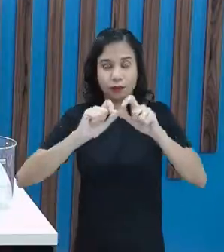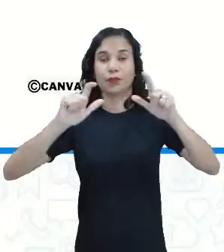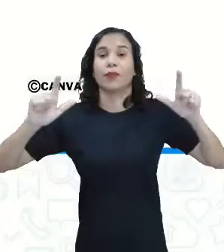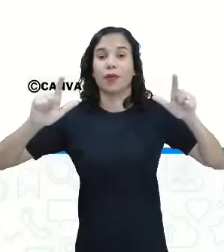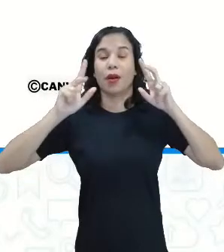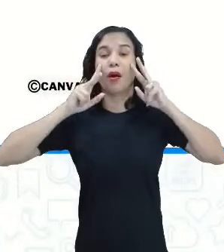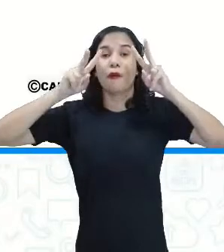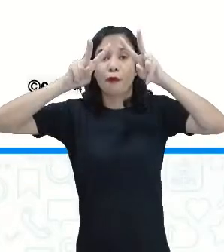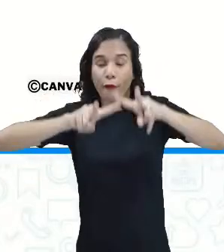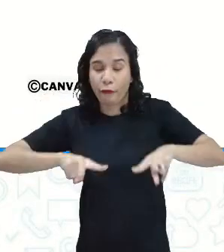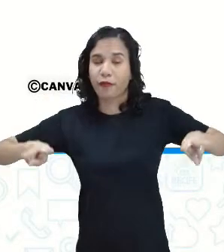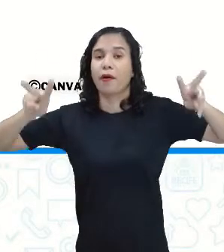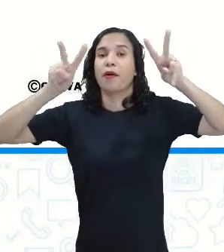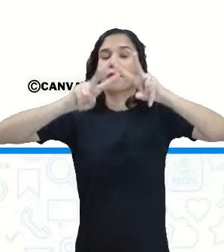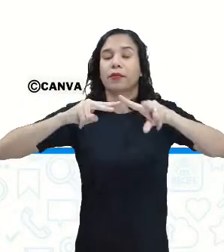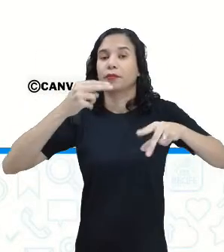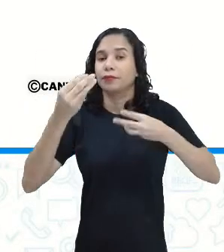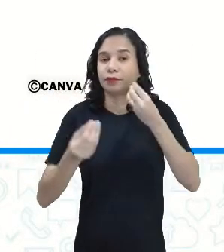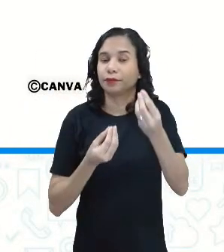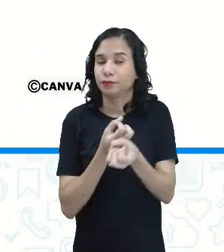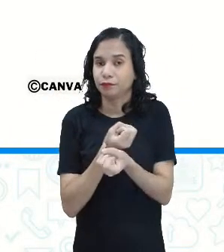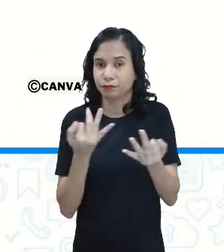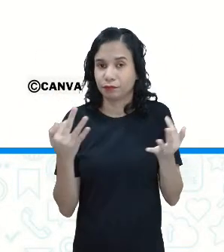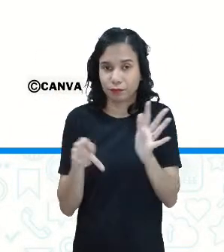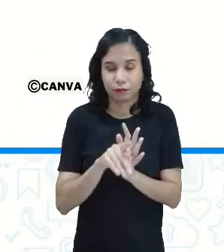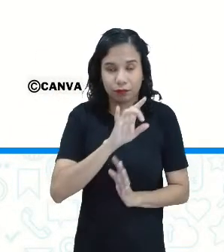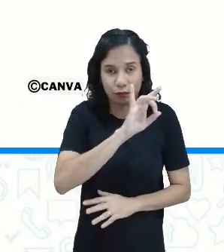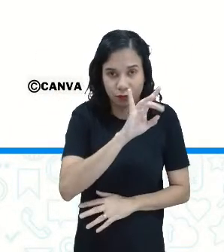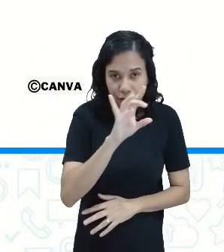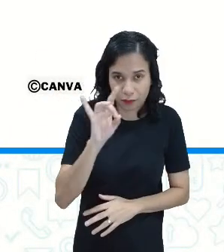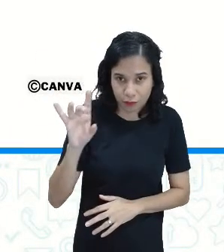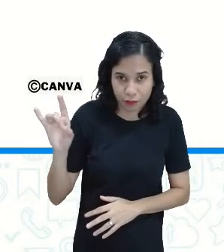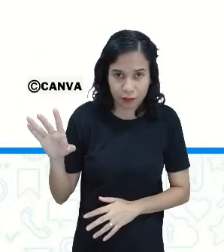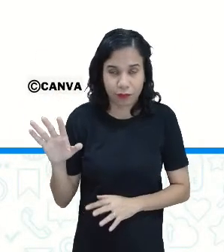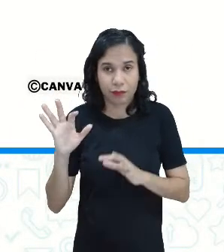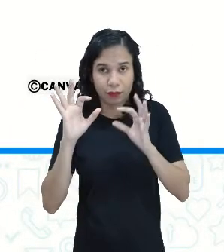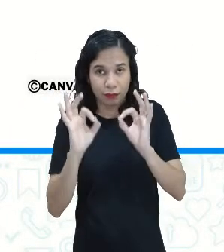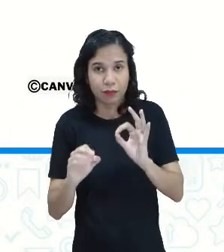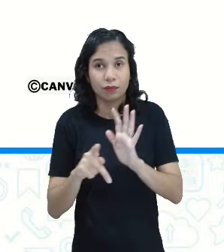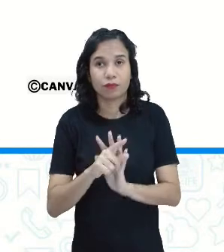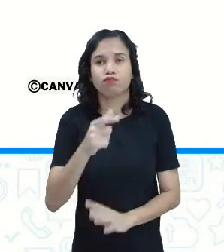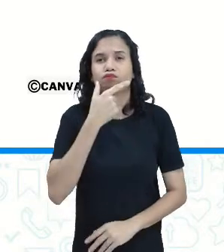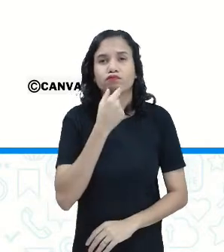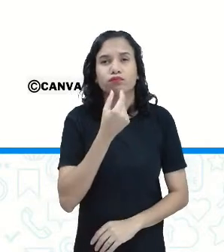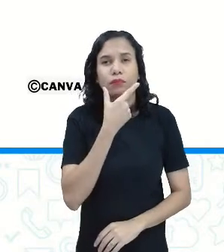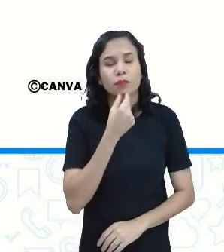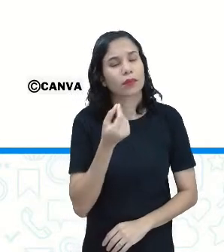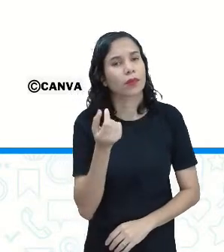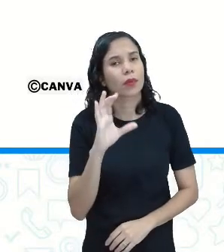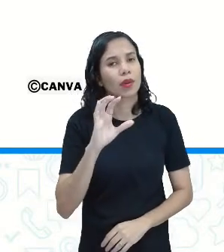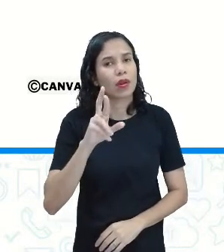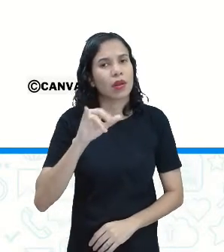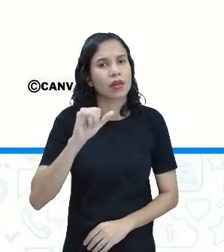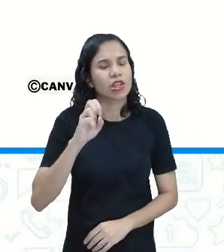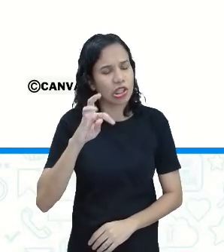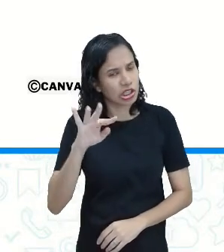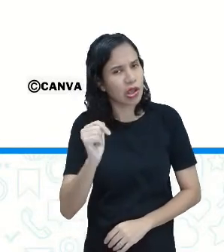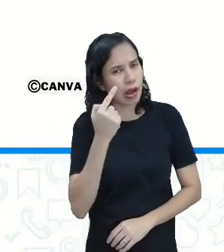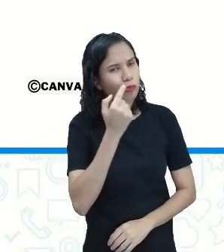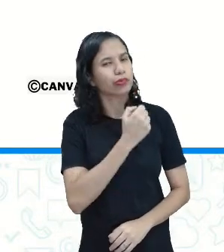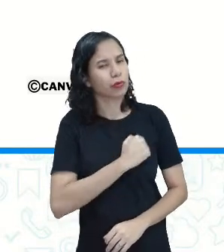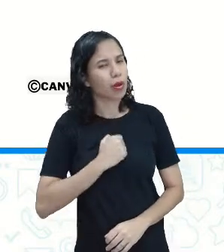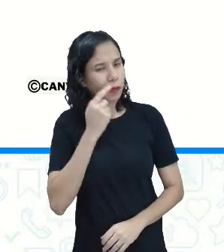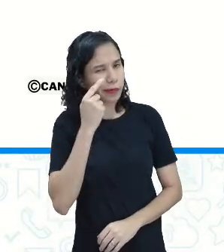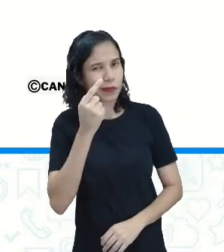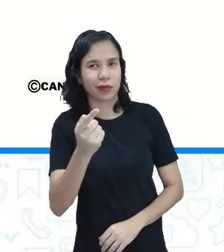telinha para que eles vejam aí a quantidade de cada garrafinha dessa. Cristian, que nunca mais participou aqui das nossas aulas, viu